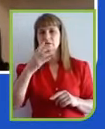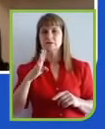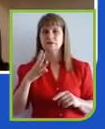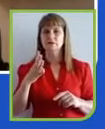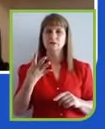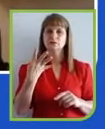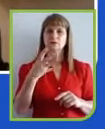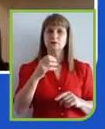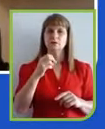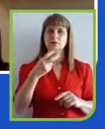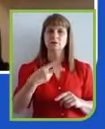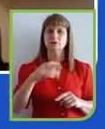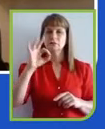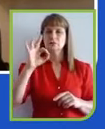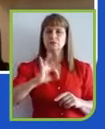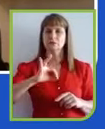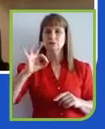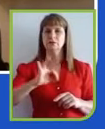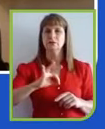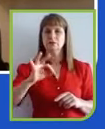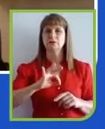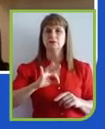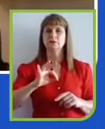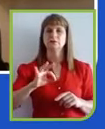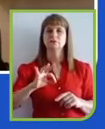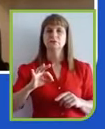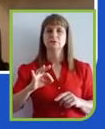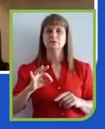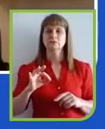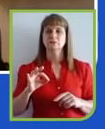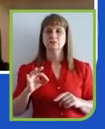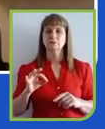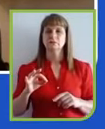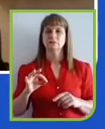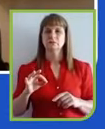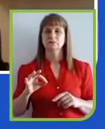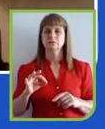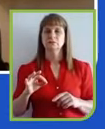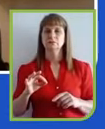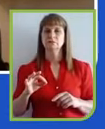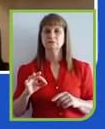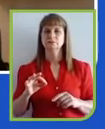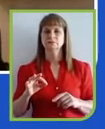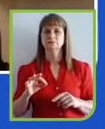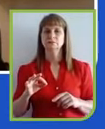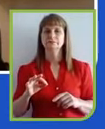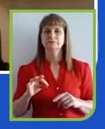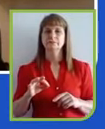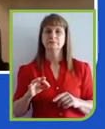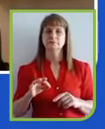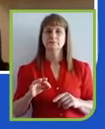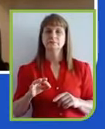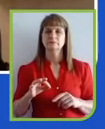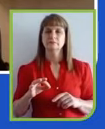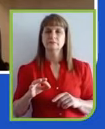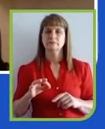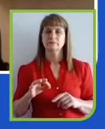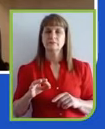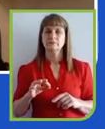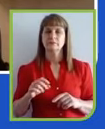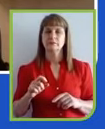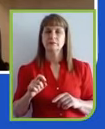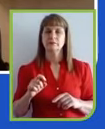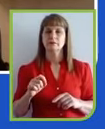público é feminino, e estamos crescendo cada vez mais na questão de posições de